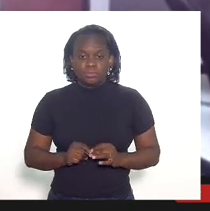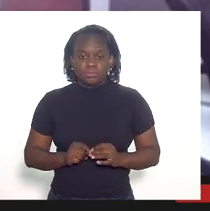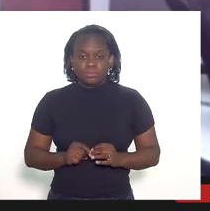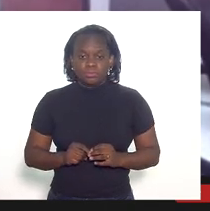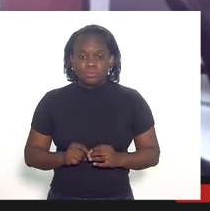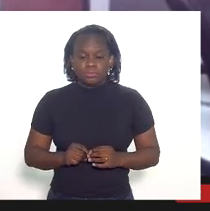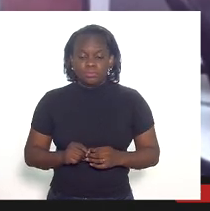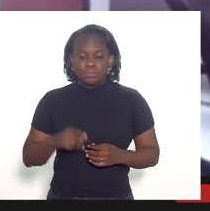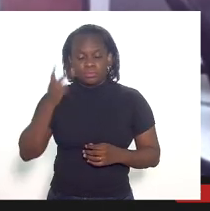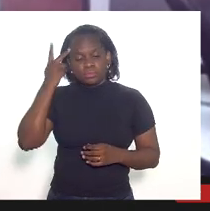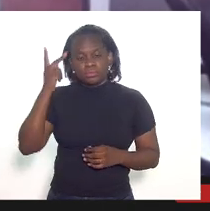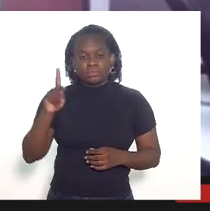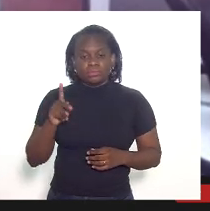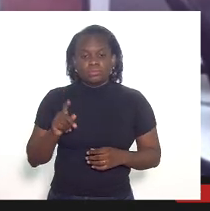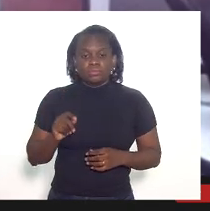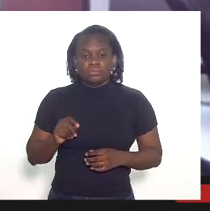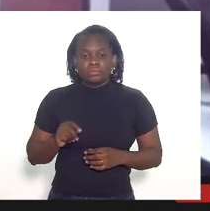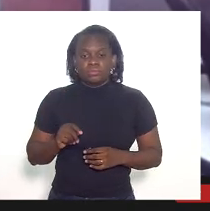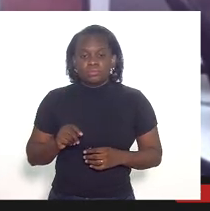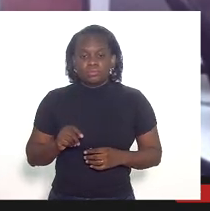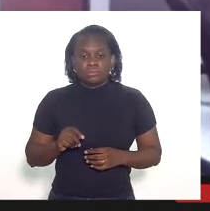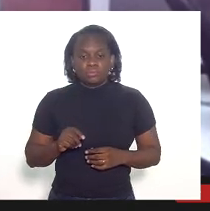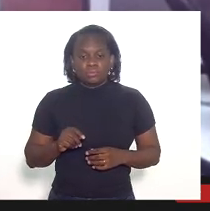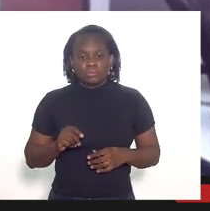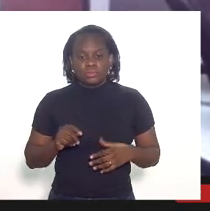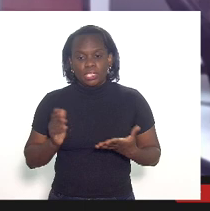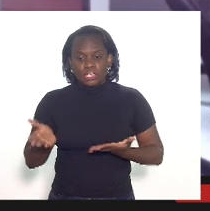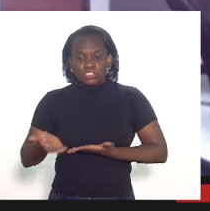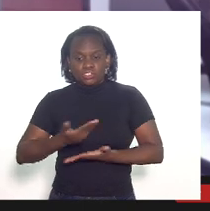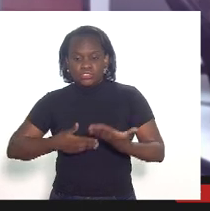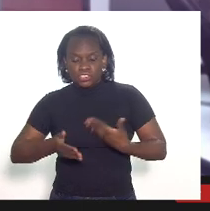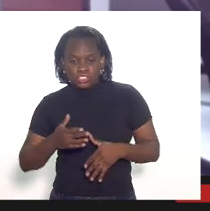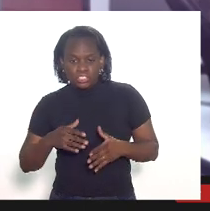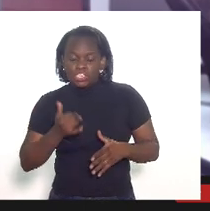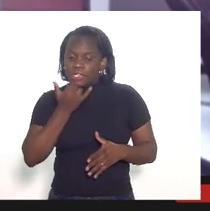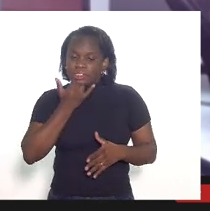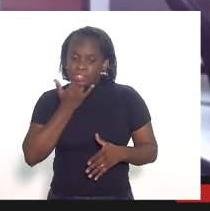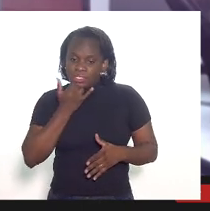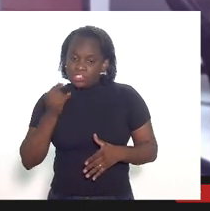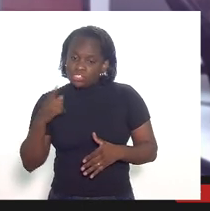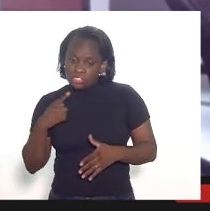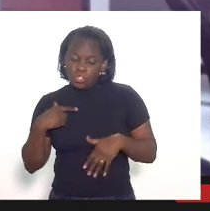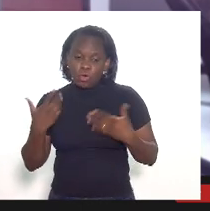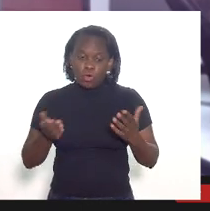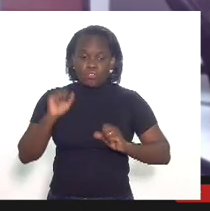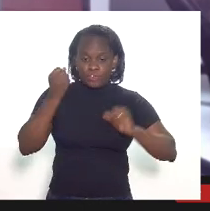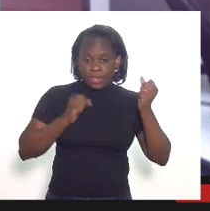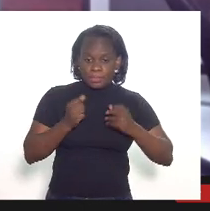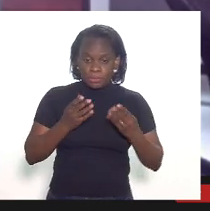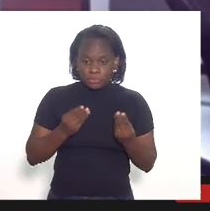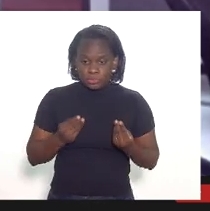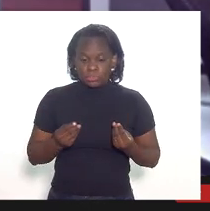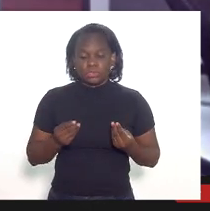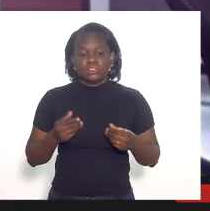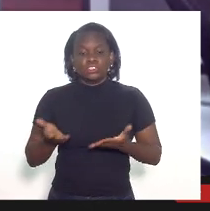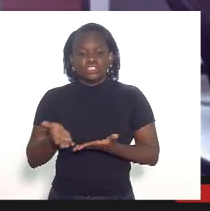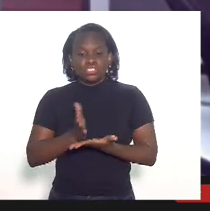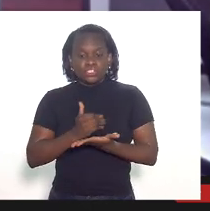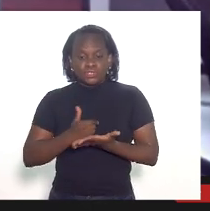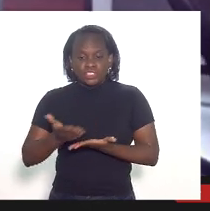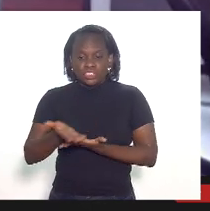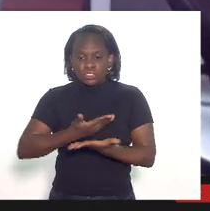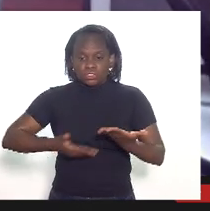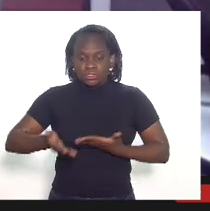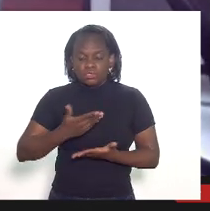em relação seja um rateio pela reserva aprovada seja um rateio pelo volume da produção o rateio deve ocorrer